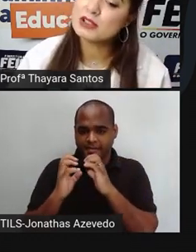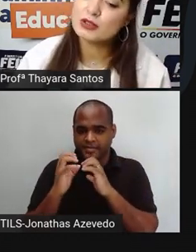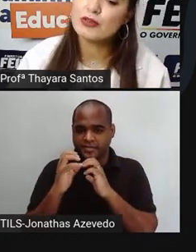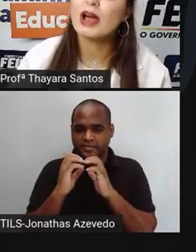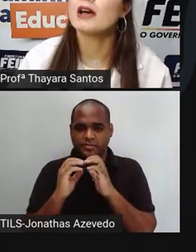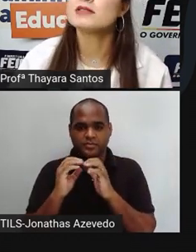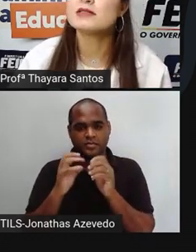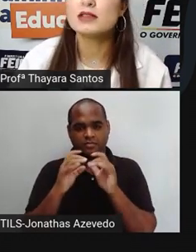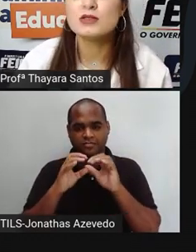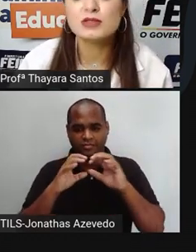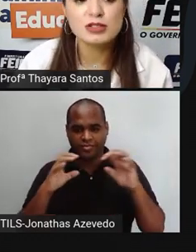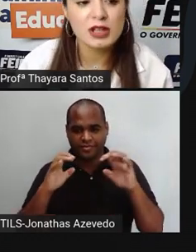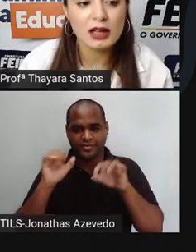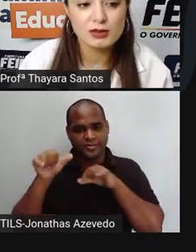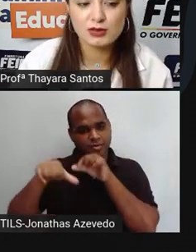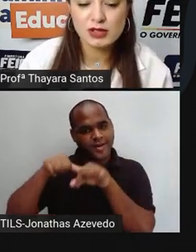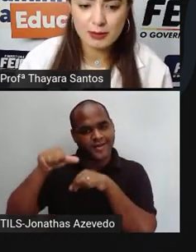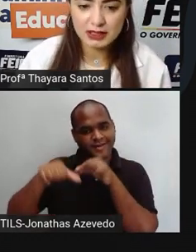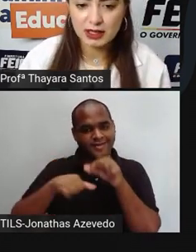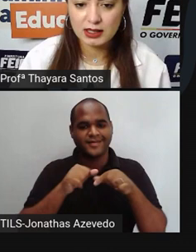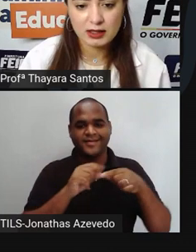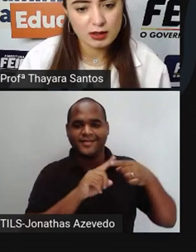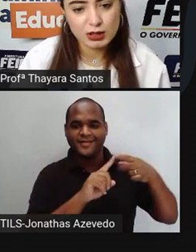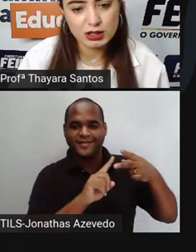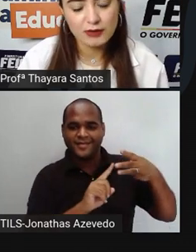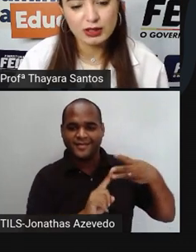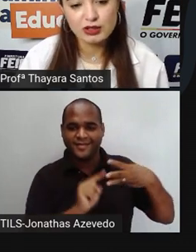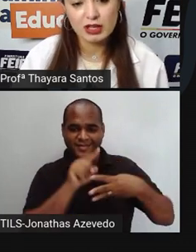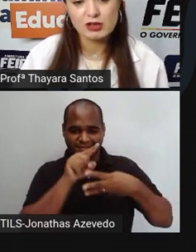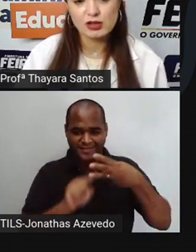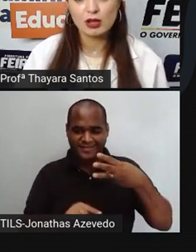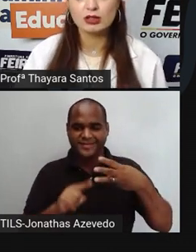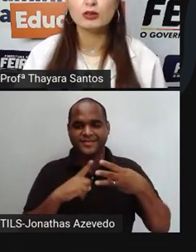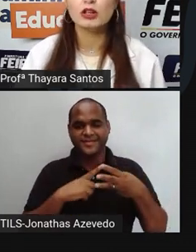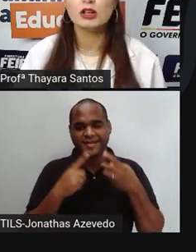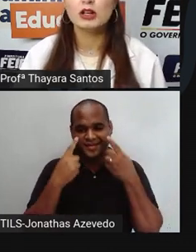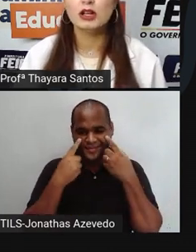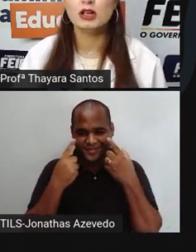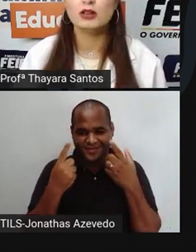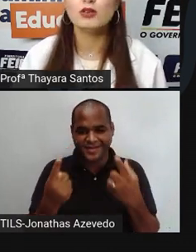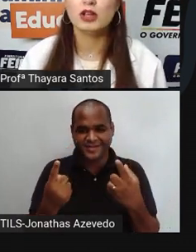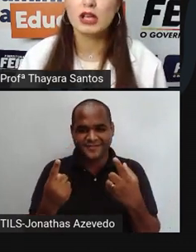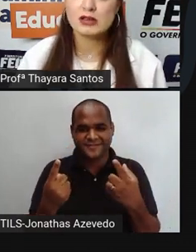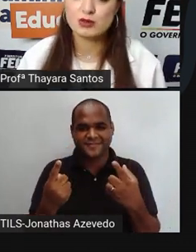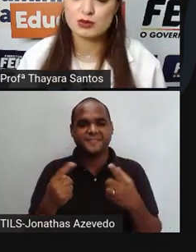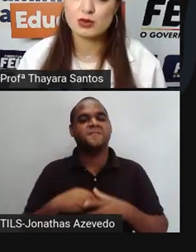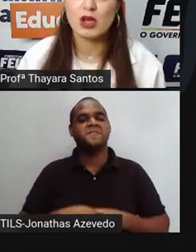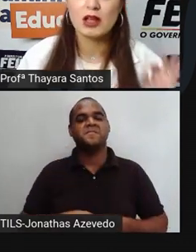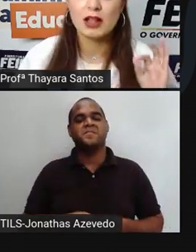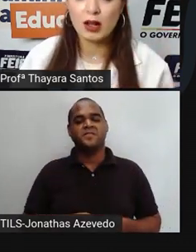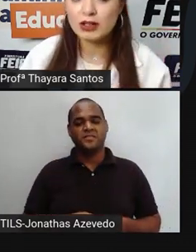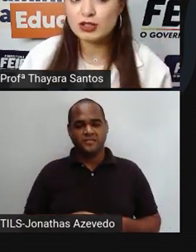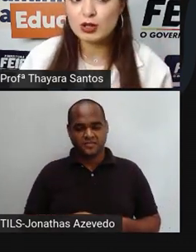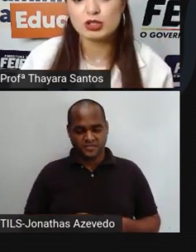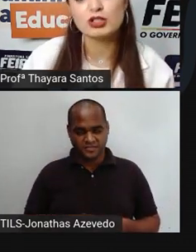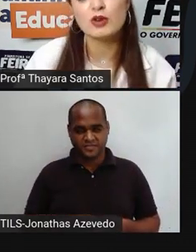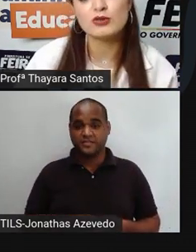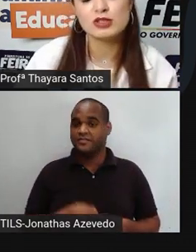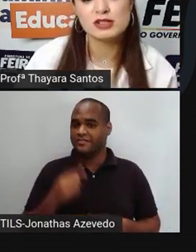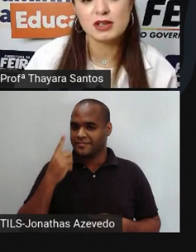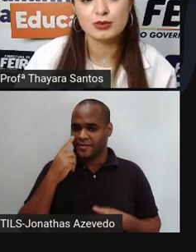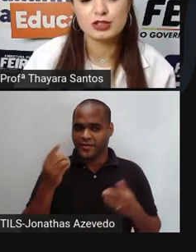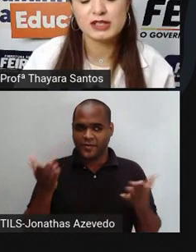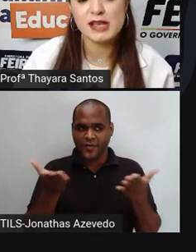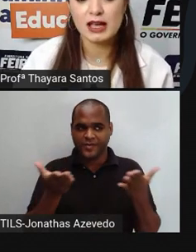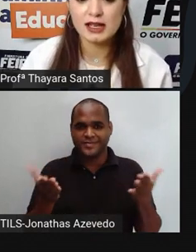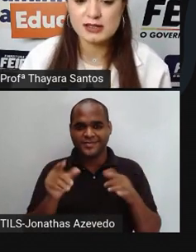mudança de fases e os estados da matéria. Então, a gente está vendo já aqui sólido, líquido e gasoso. Na aula de hoje, a gente vai